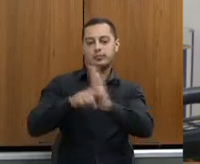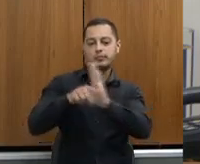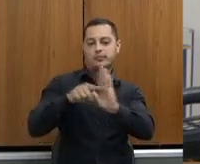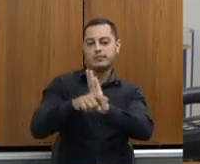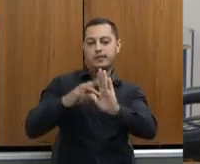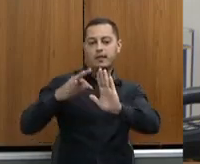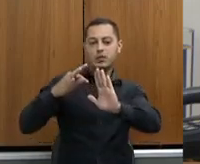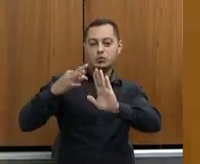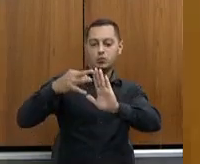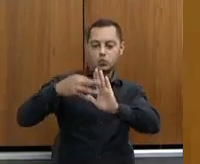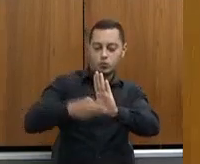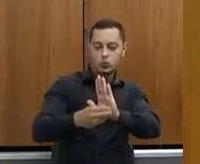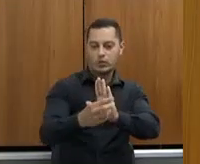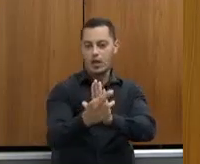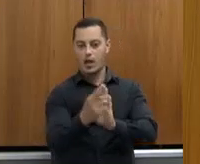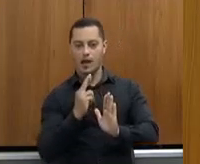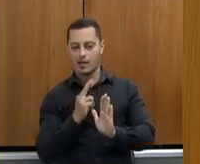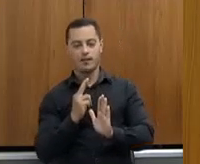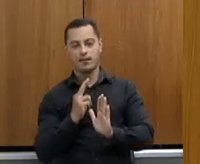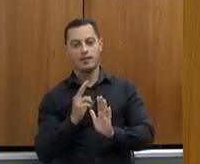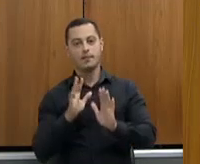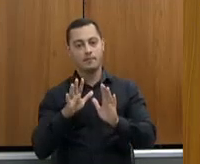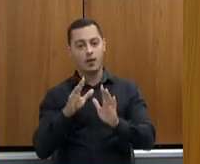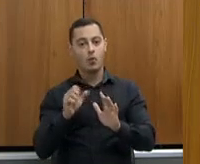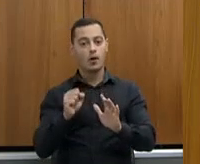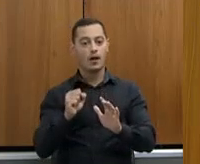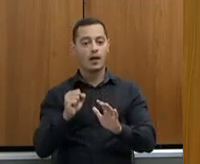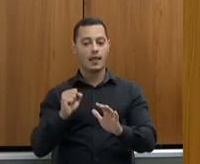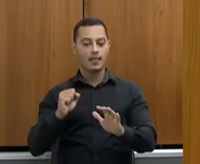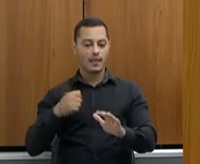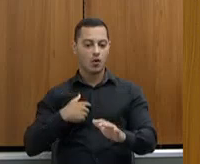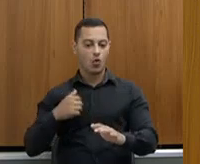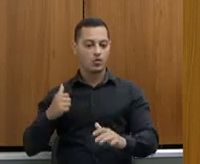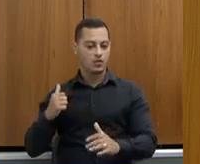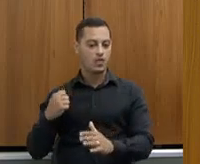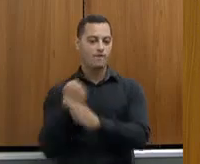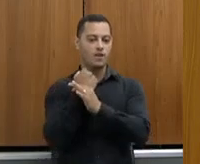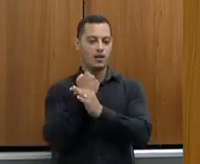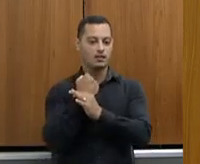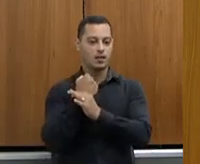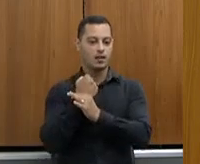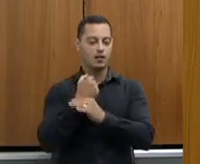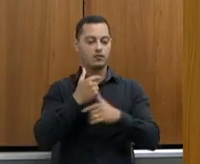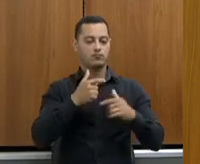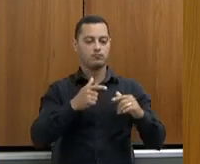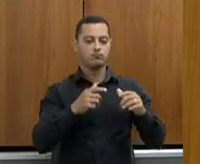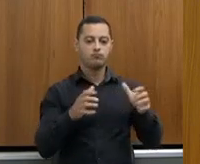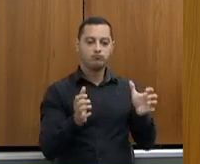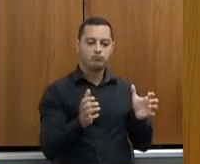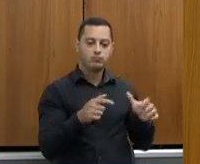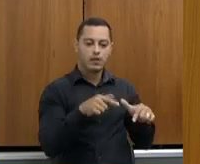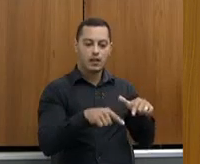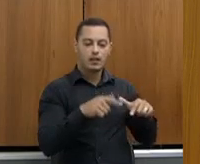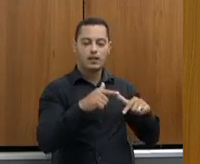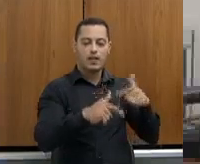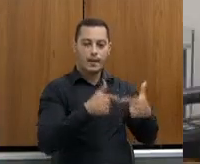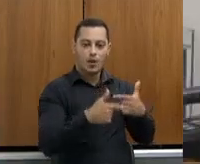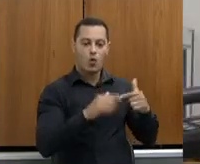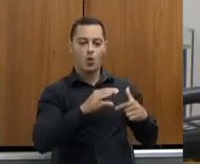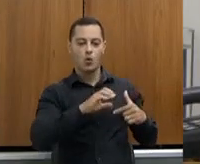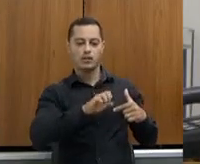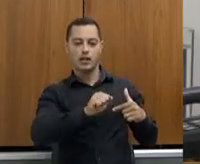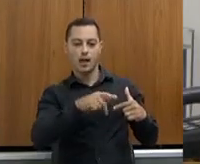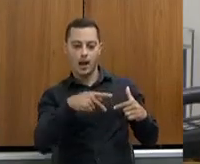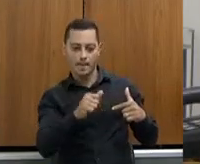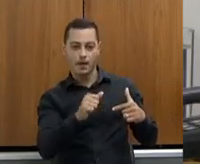colocadas aí, mas para que, na defesa do servidor da CEAPA, nós possamos apresentar o que